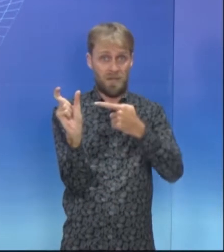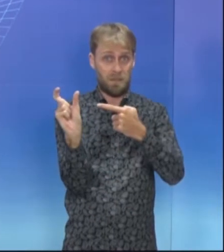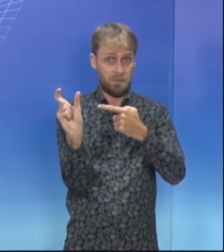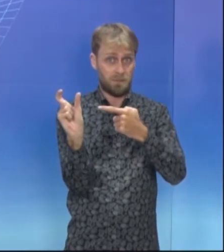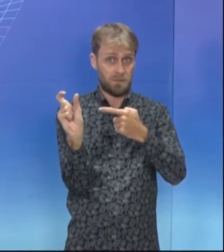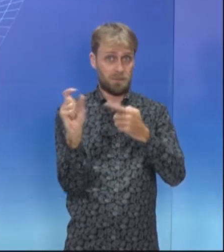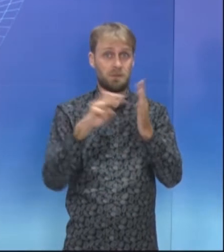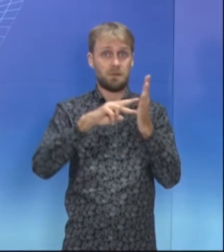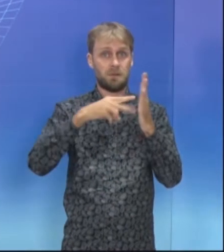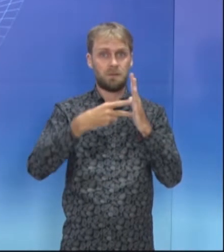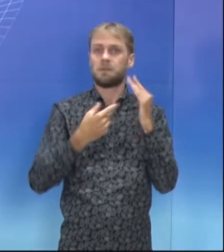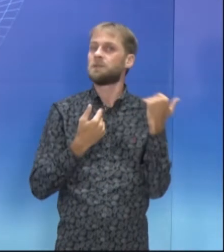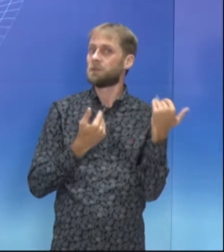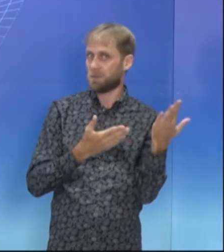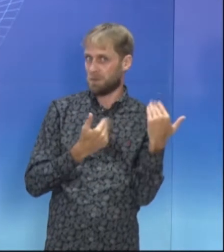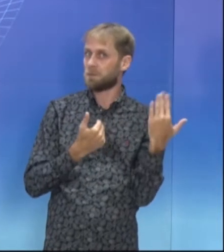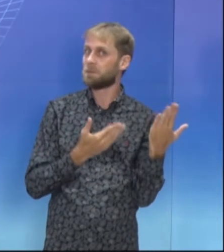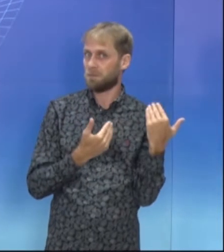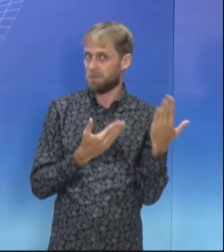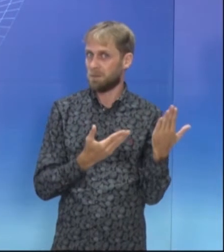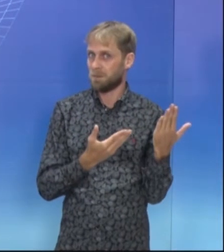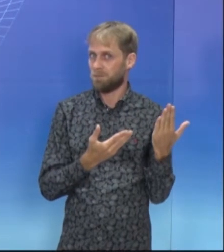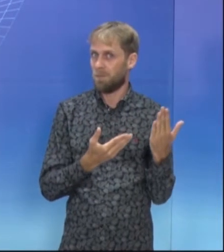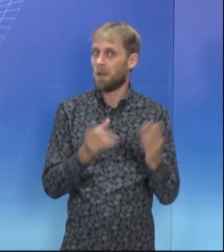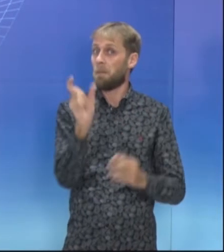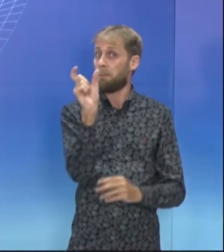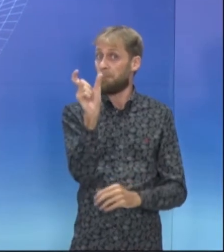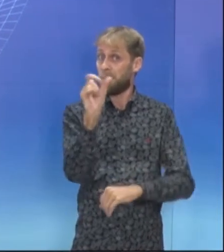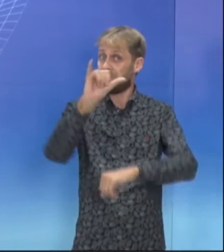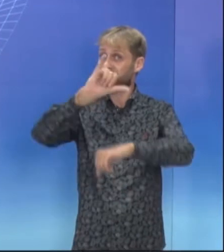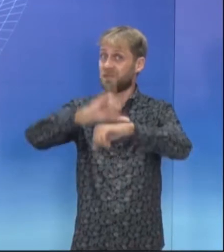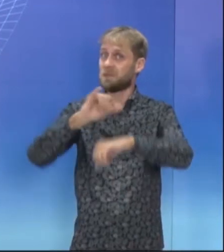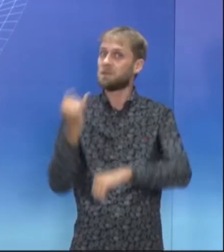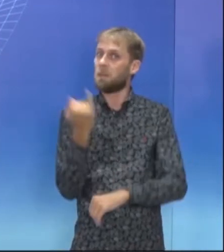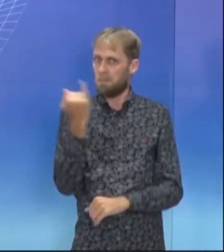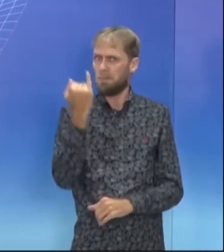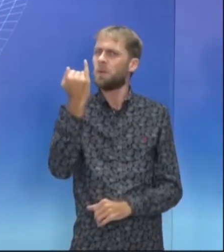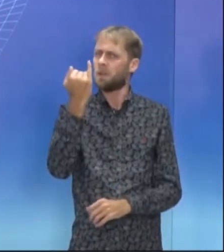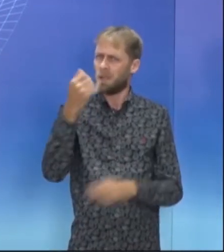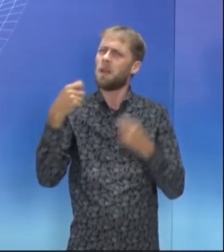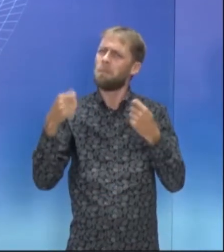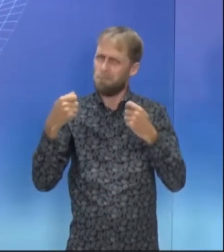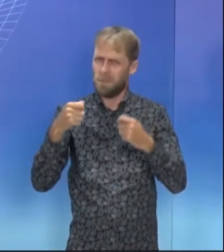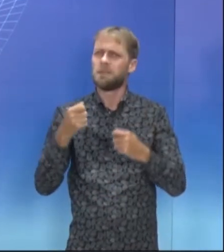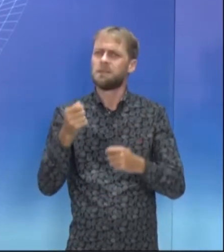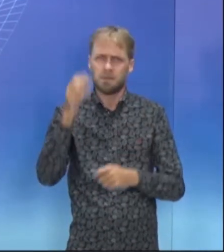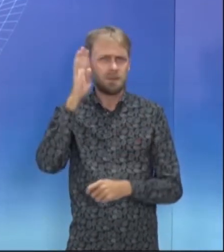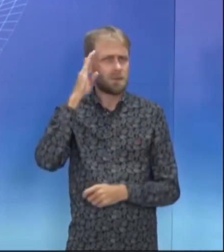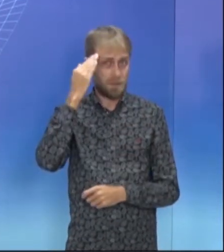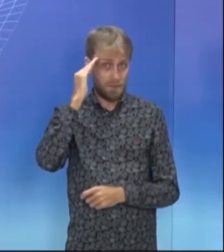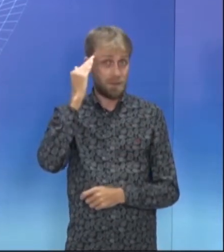que quer dizer adolescente. Essa palavra é uma palavra-chave, é bom você ter essa palavra no seu vocábulo, no seu vocabulário.